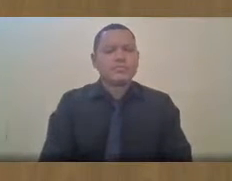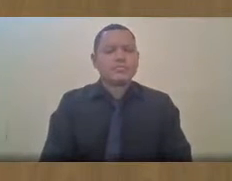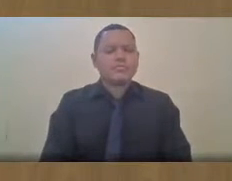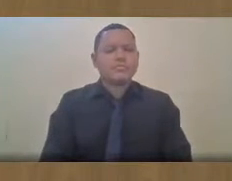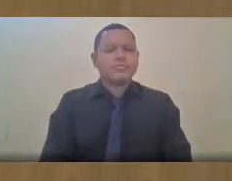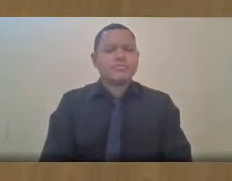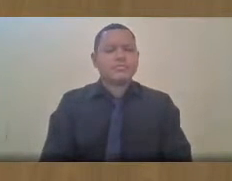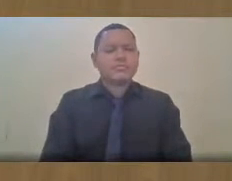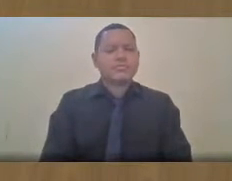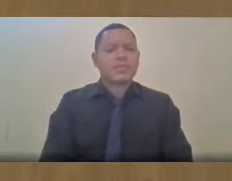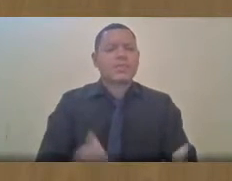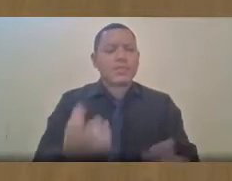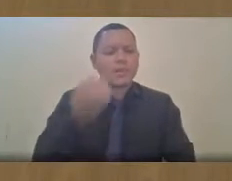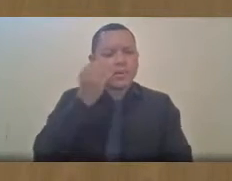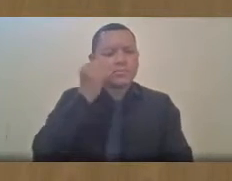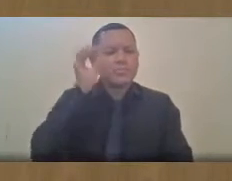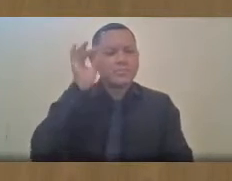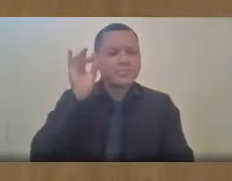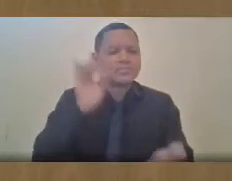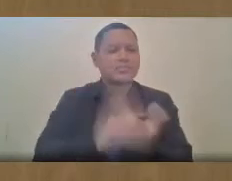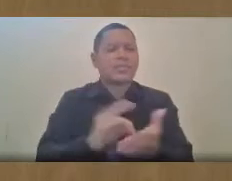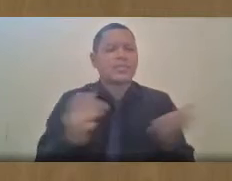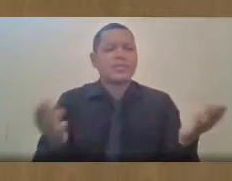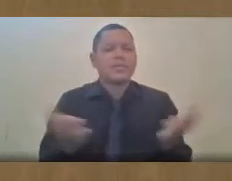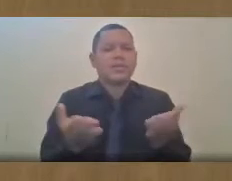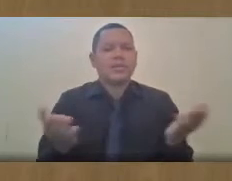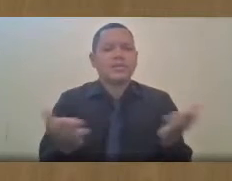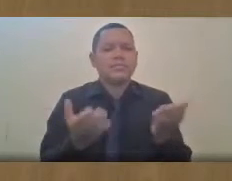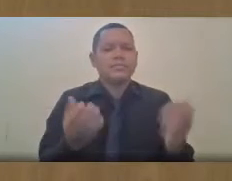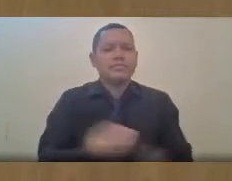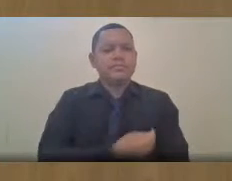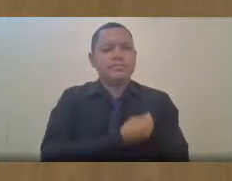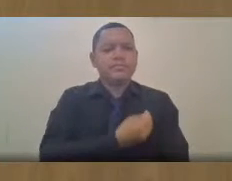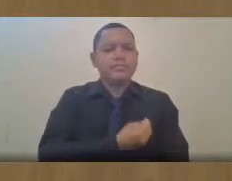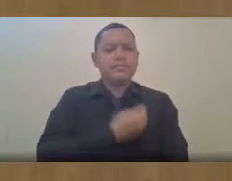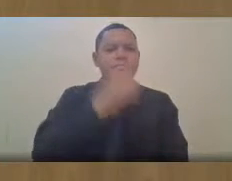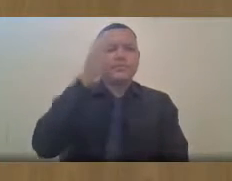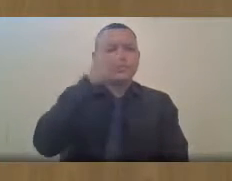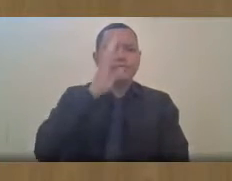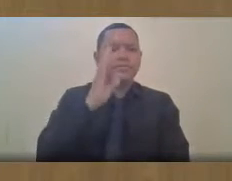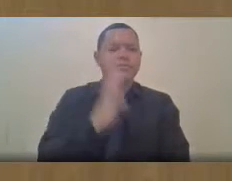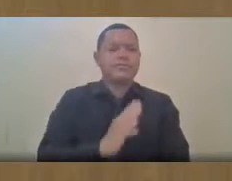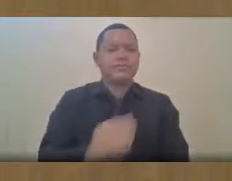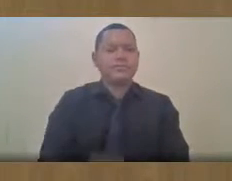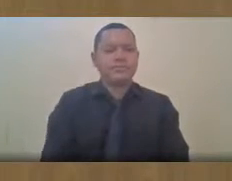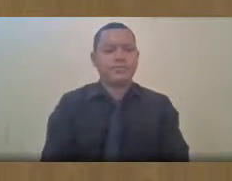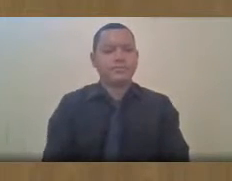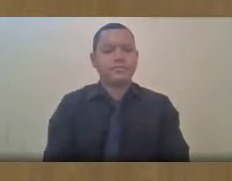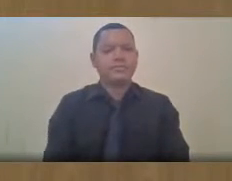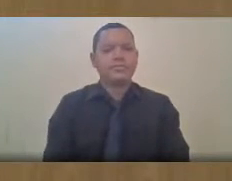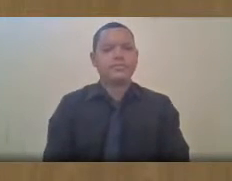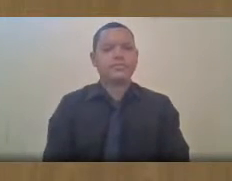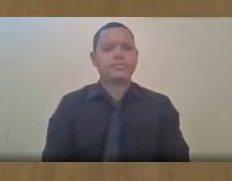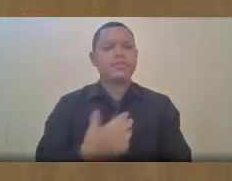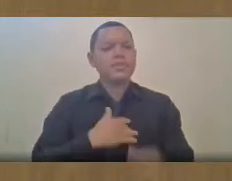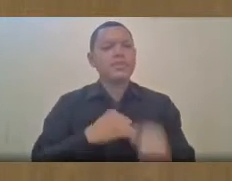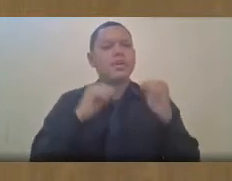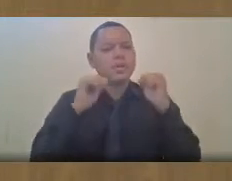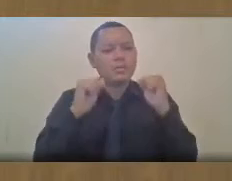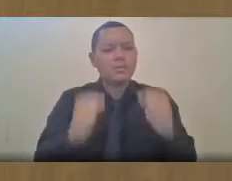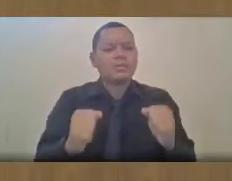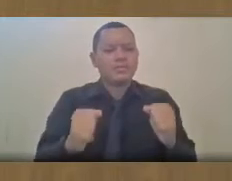Olha a realidade que se vive no Brasil. E eu posso, aqui,